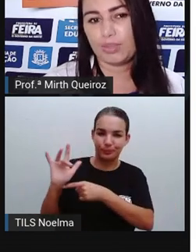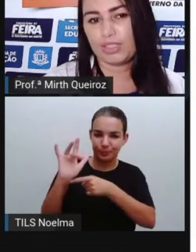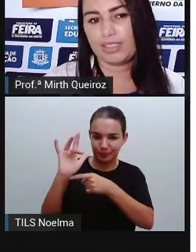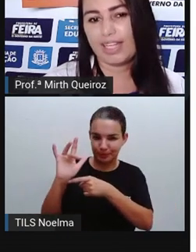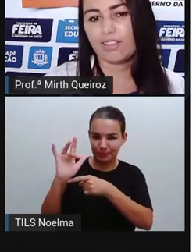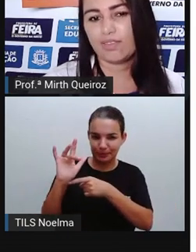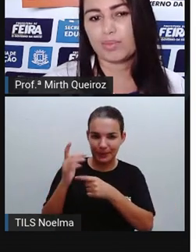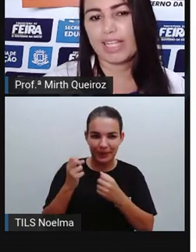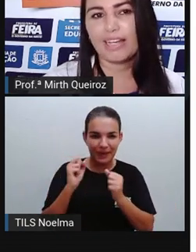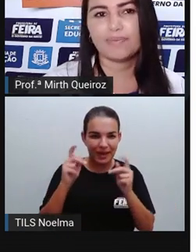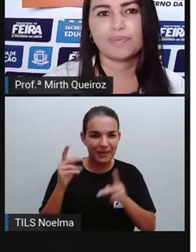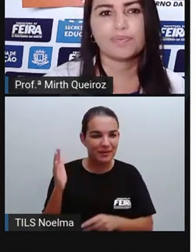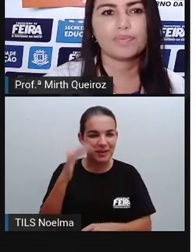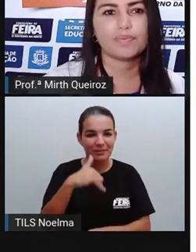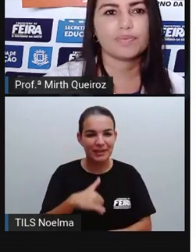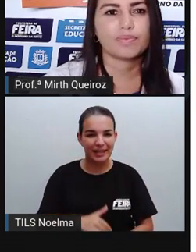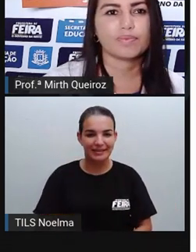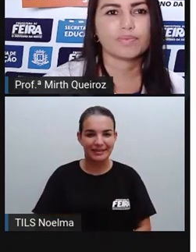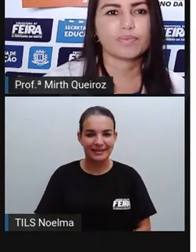aegypti, certo? Vamos lá?